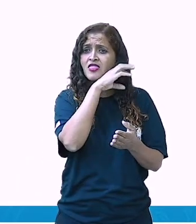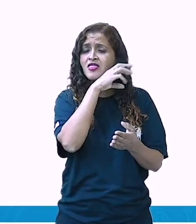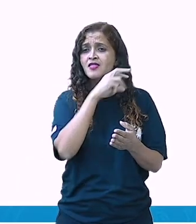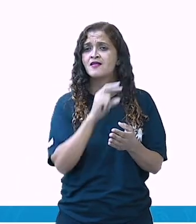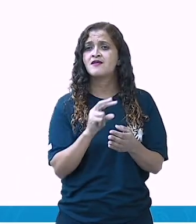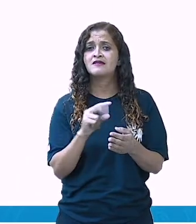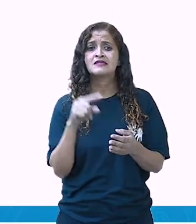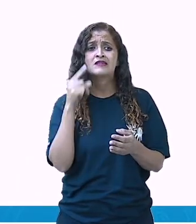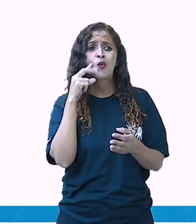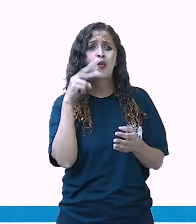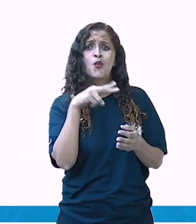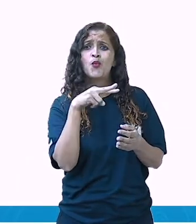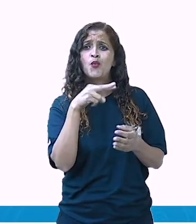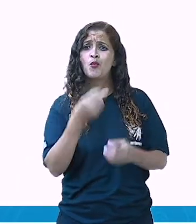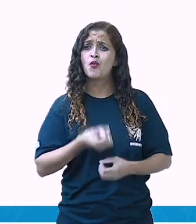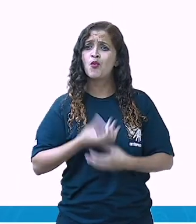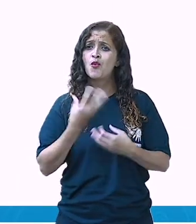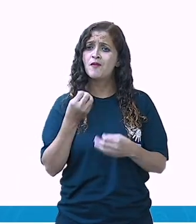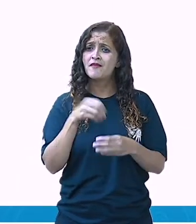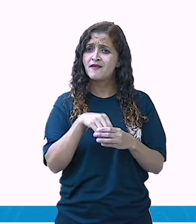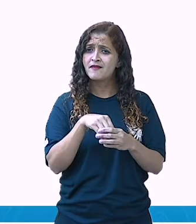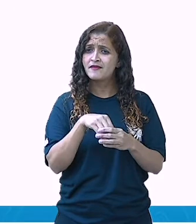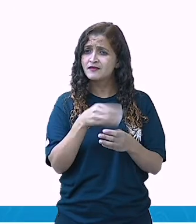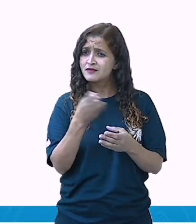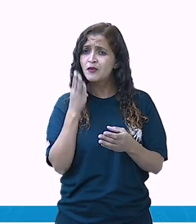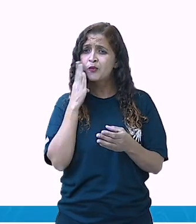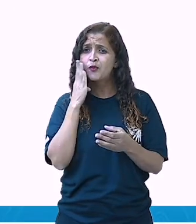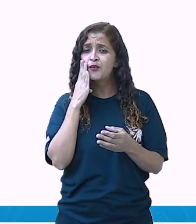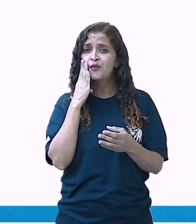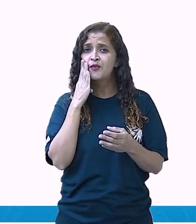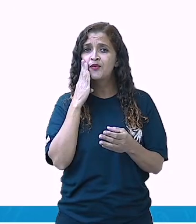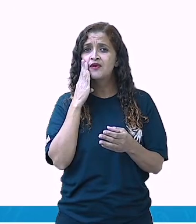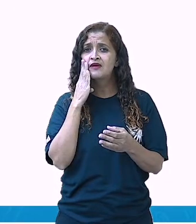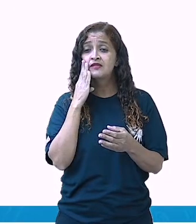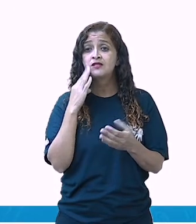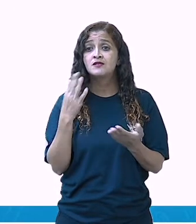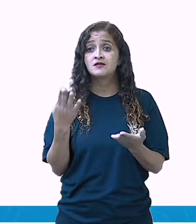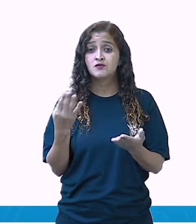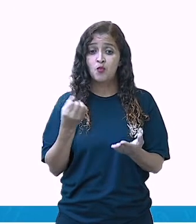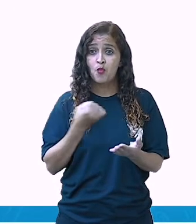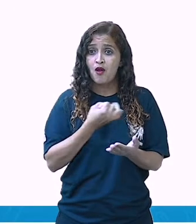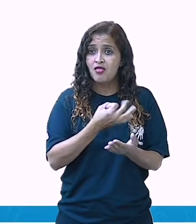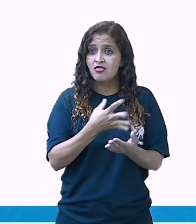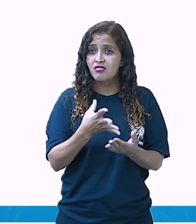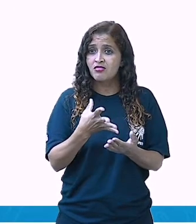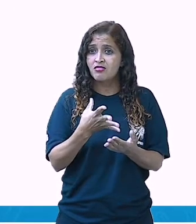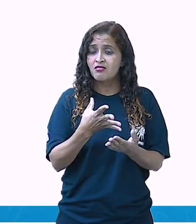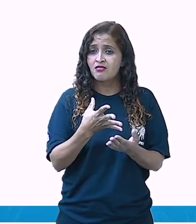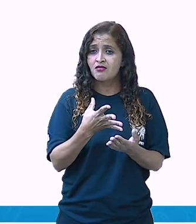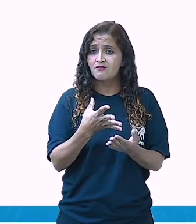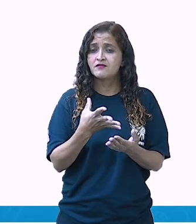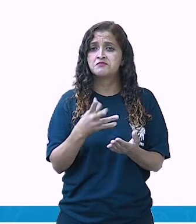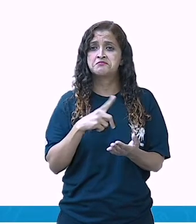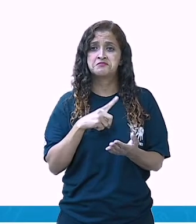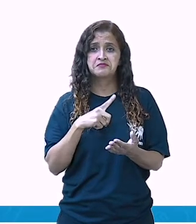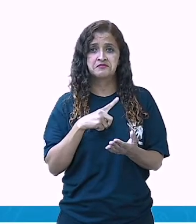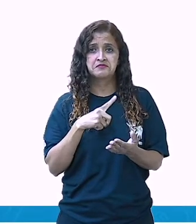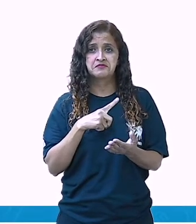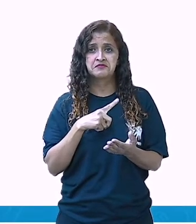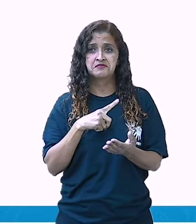aparecem no poema. Vamos ver? Quantos animais a gente tem aqui que aparecem no poema?